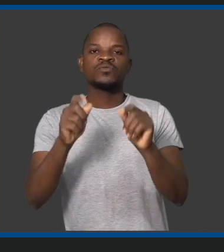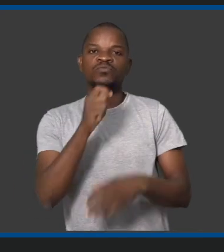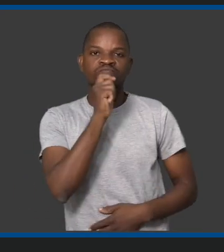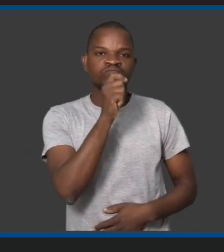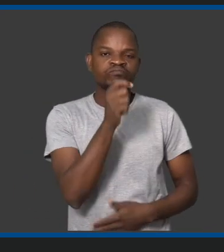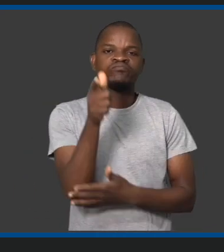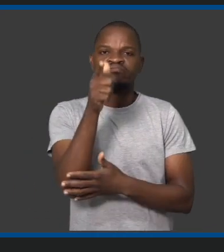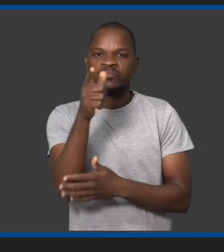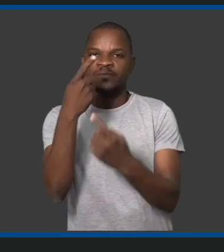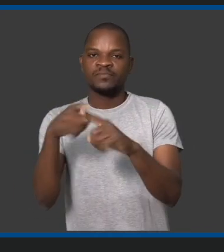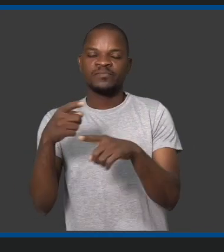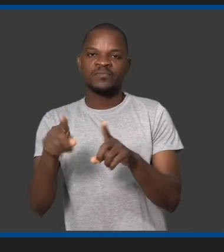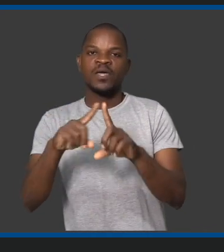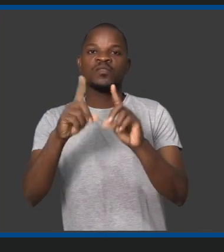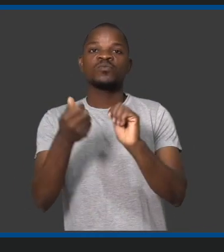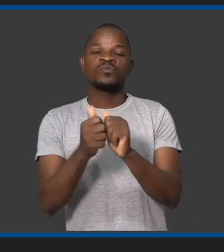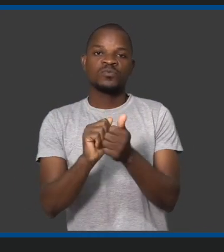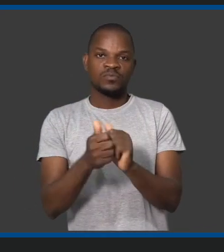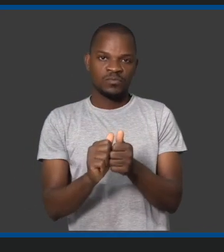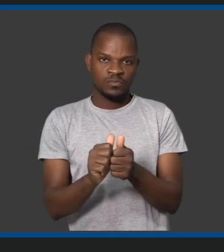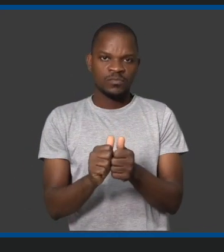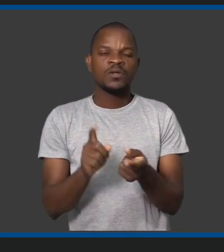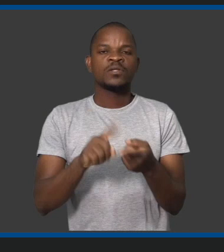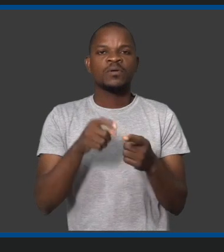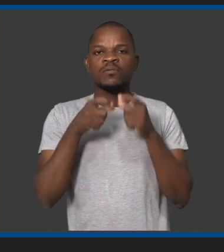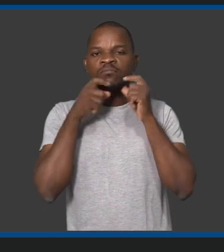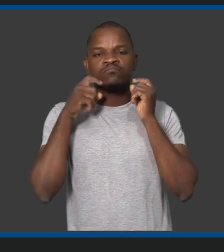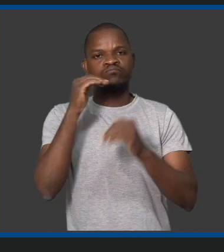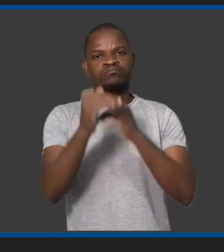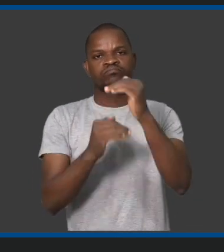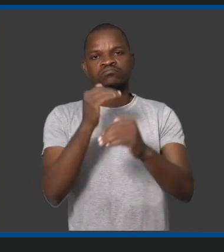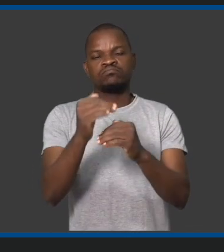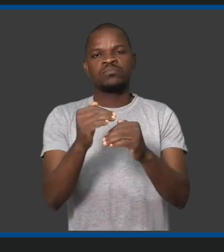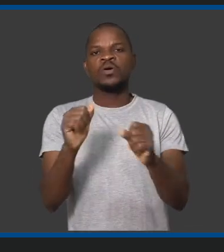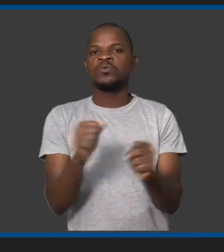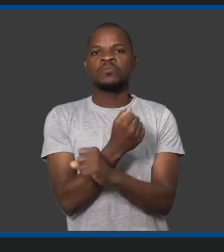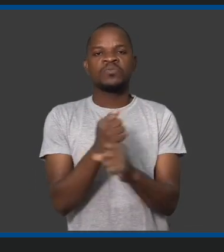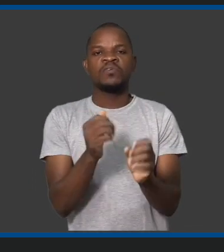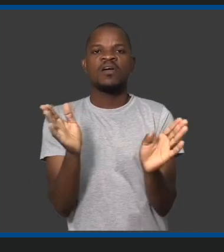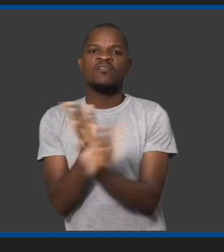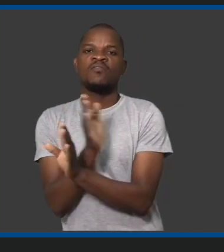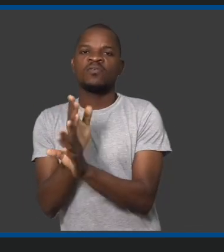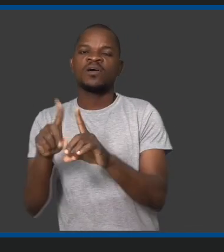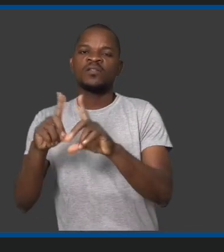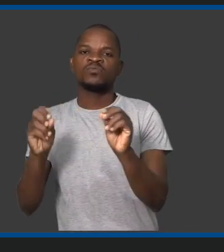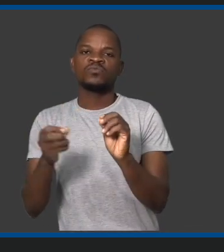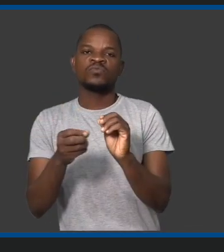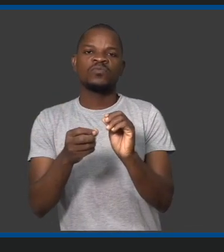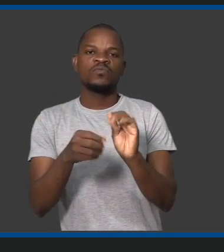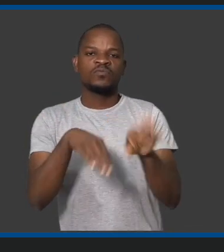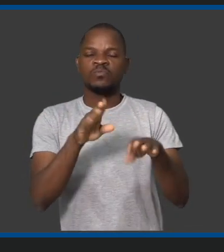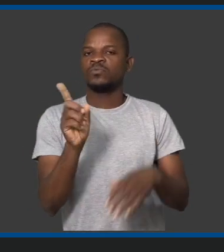feita a cobertura jornalística e o país está a evoluir, não deve ficar fora da órbita do futebol,